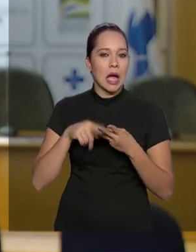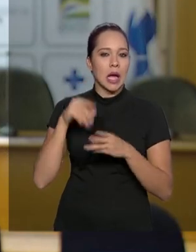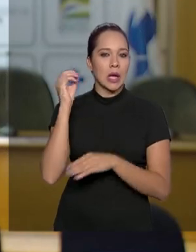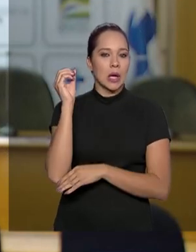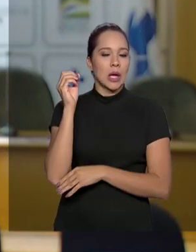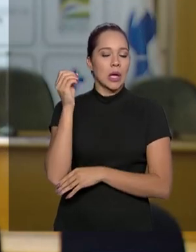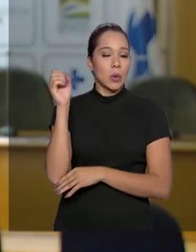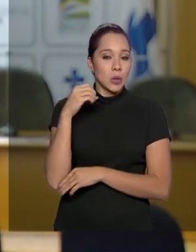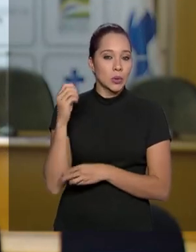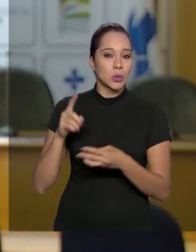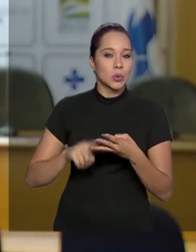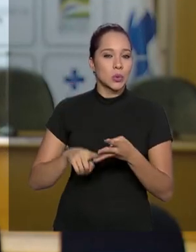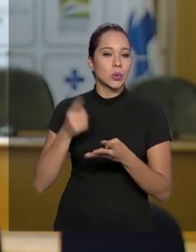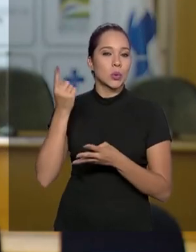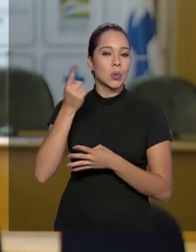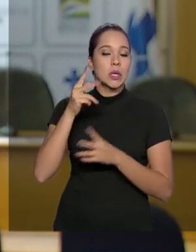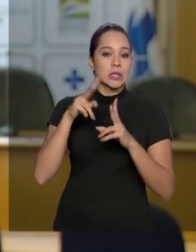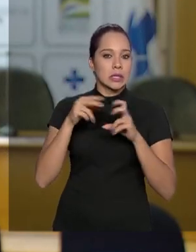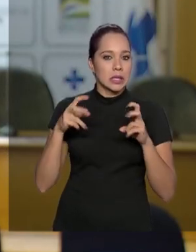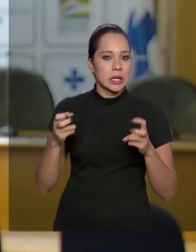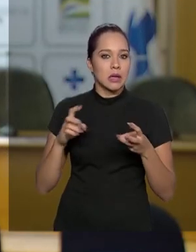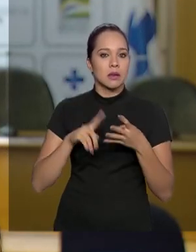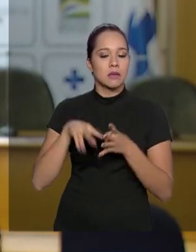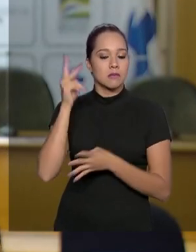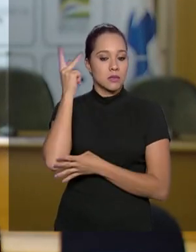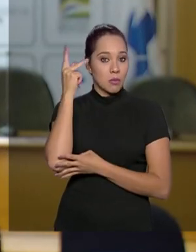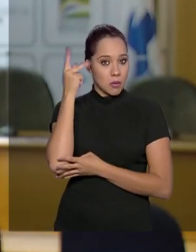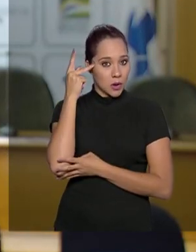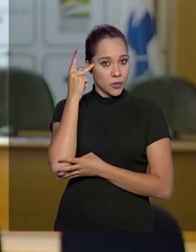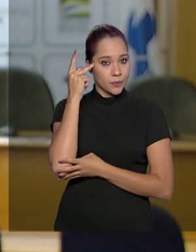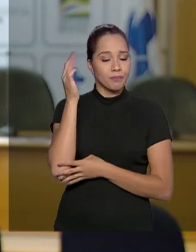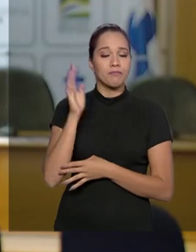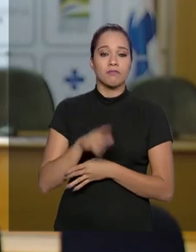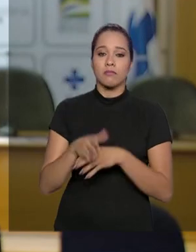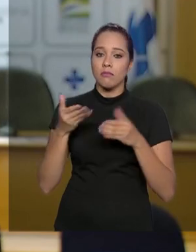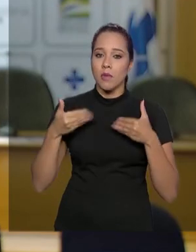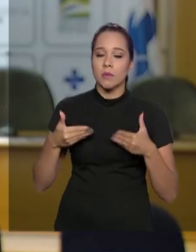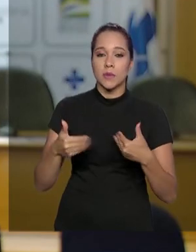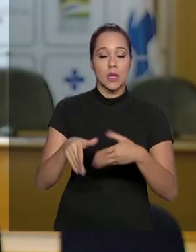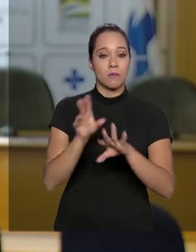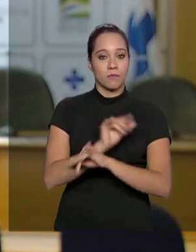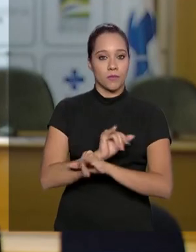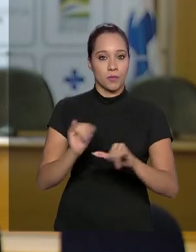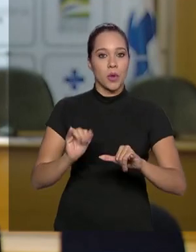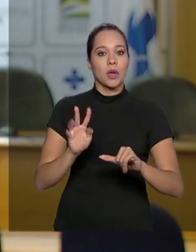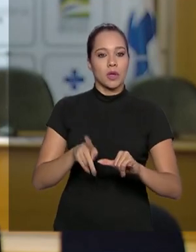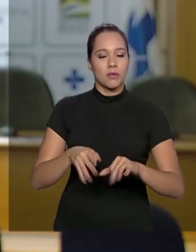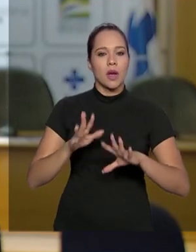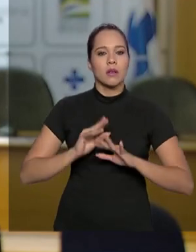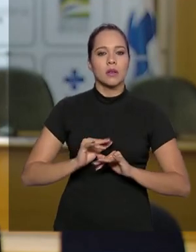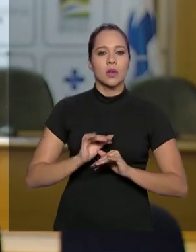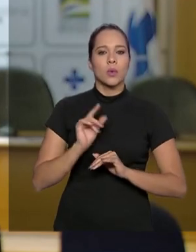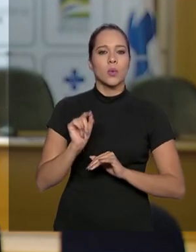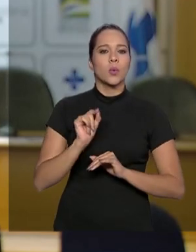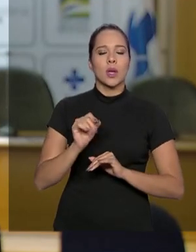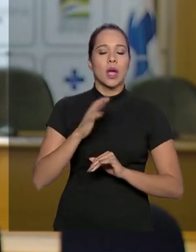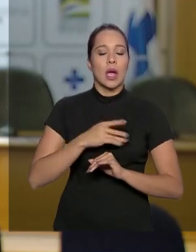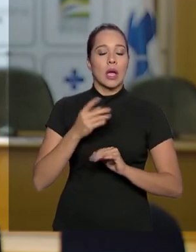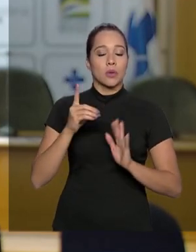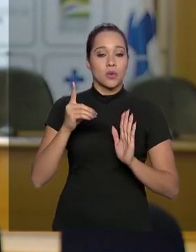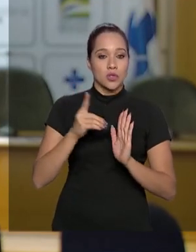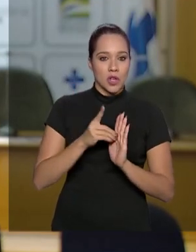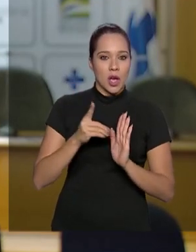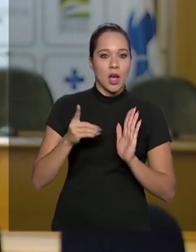do Sul, Santa Catarina e São Paulo. O Ministério informou ainda que será publicado em edição extra do